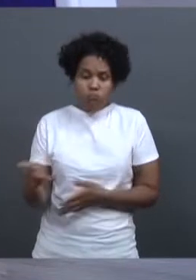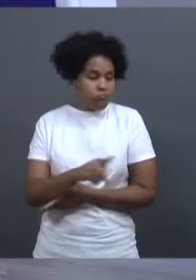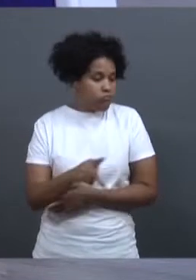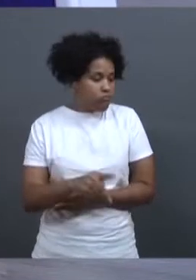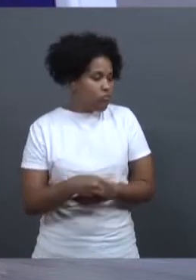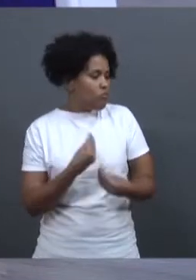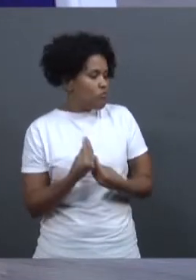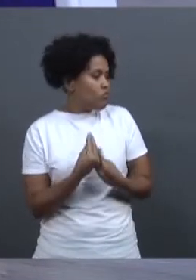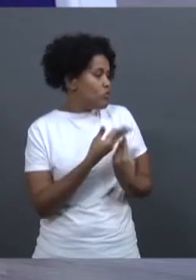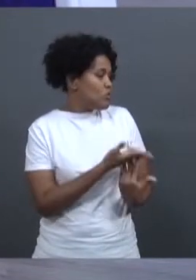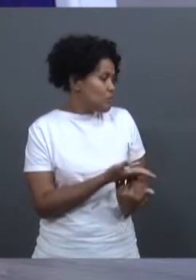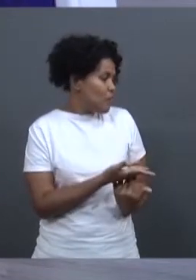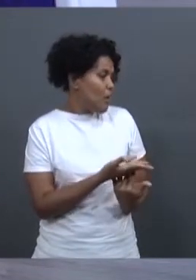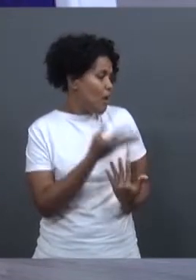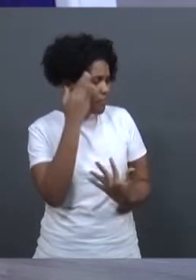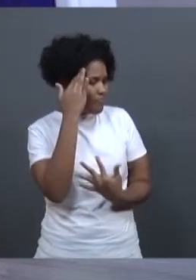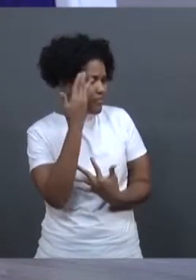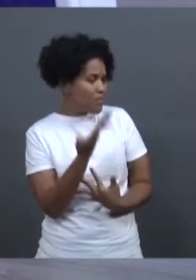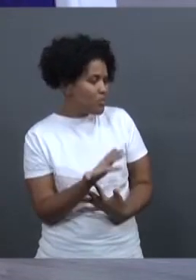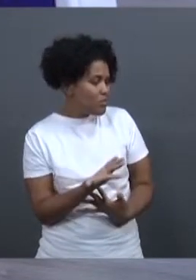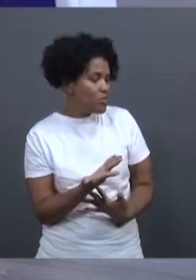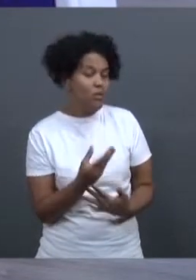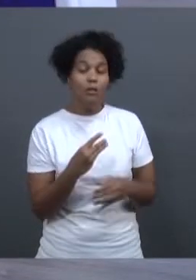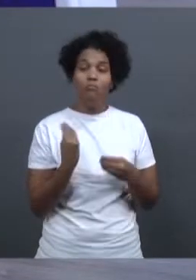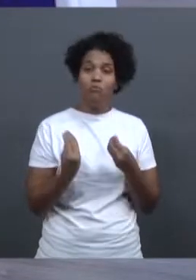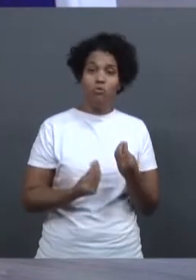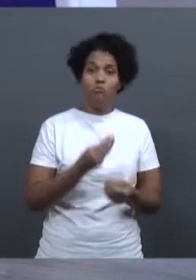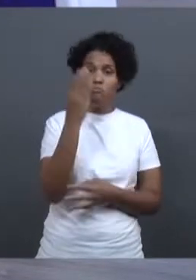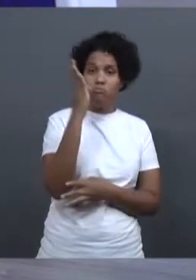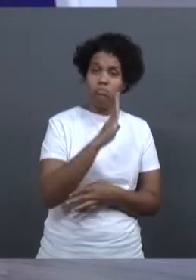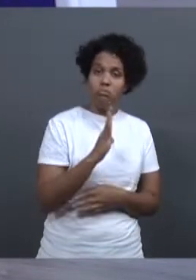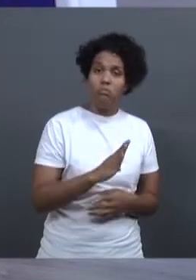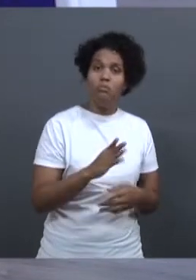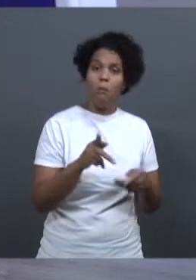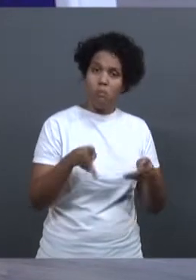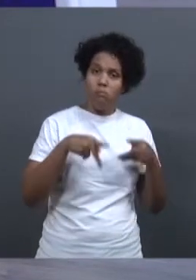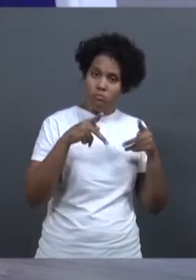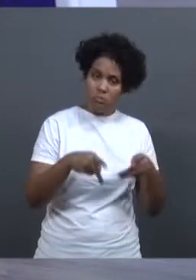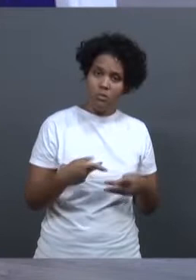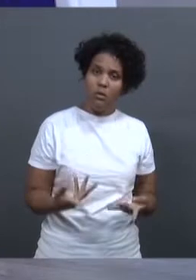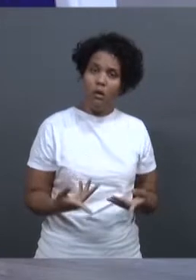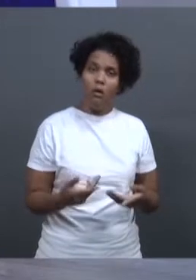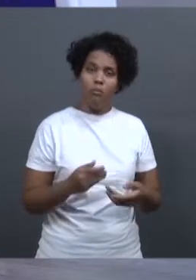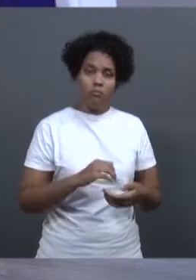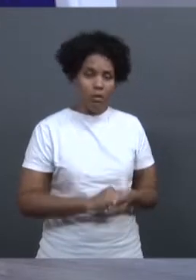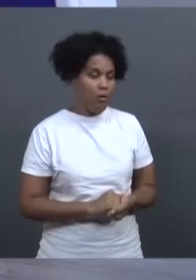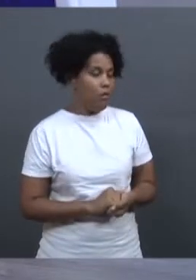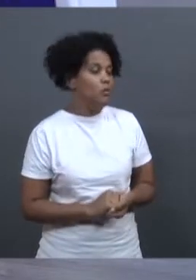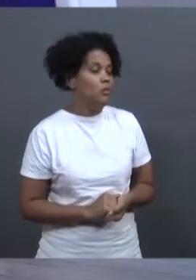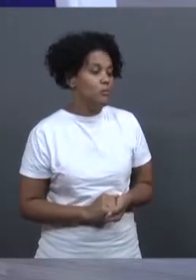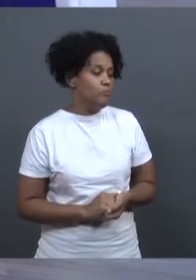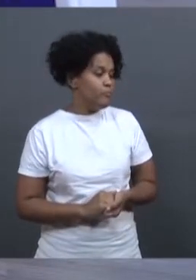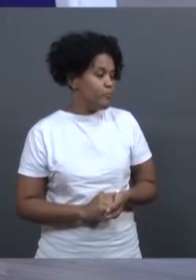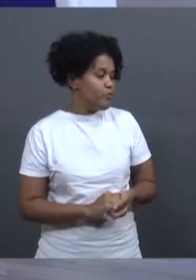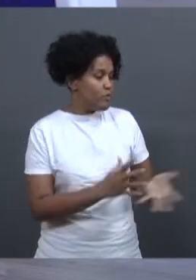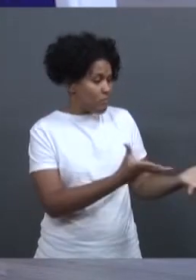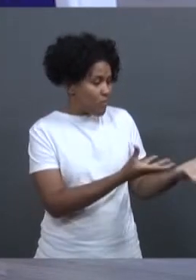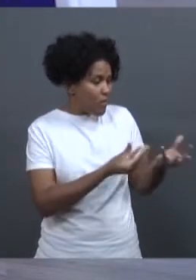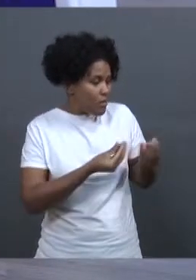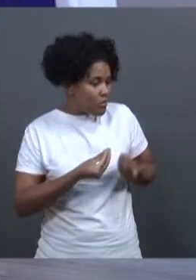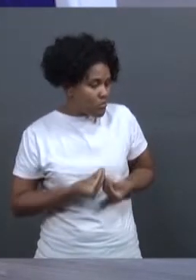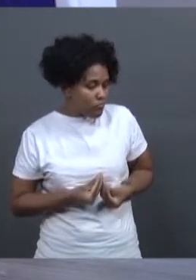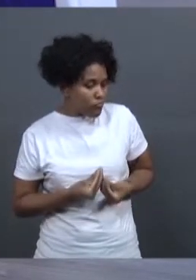esses brasileiros serão, de uma certa forma, ressarcidos, né, pelo que